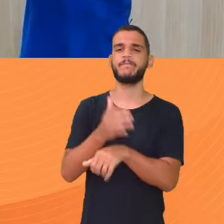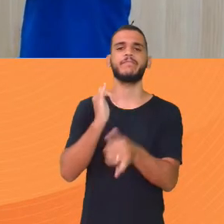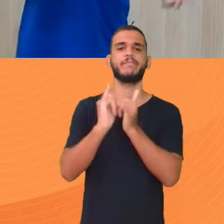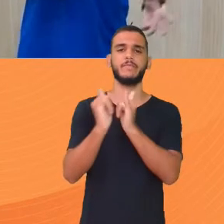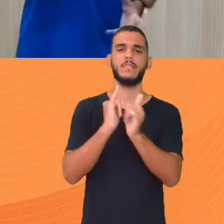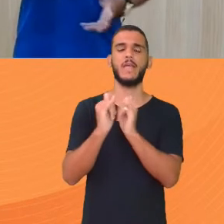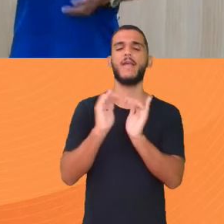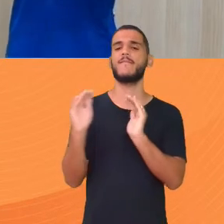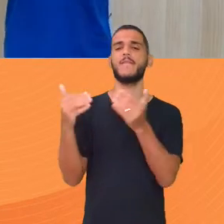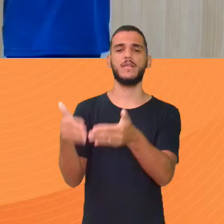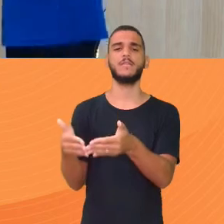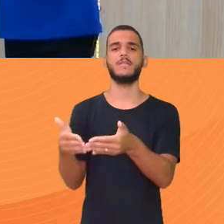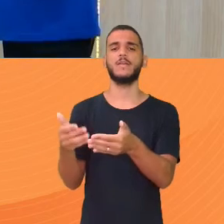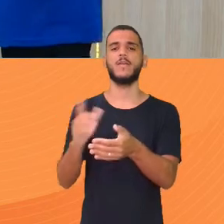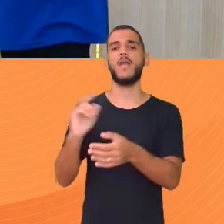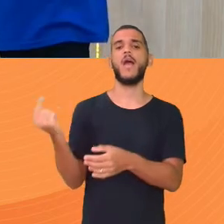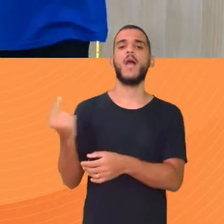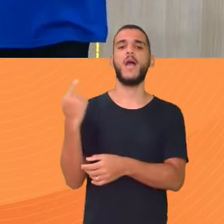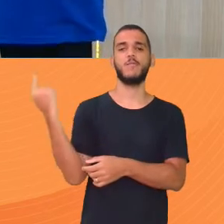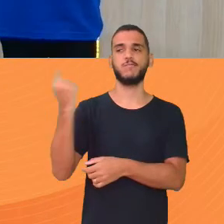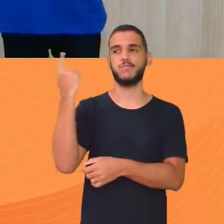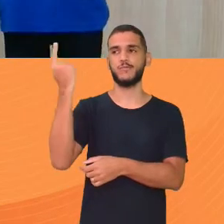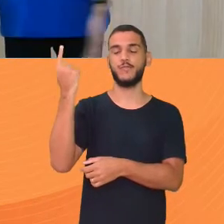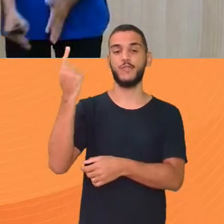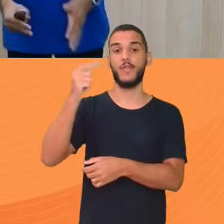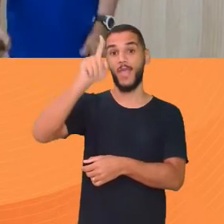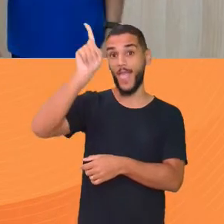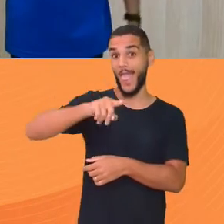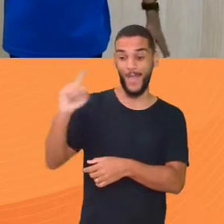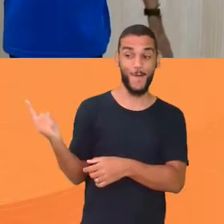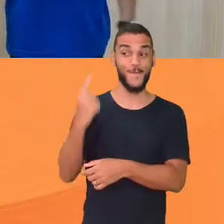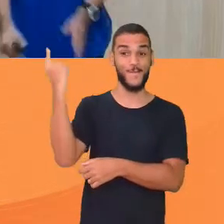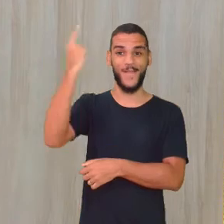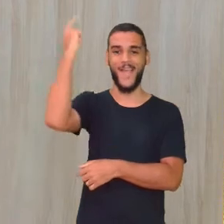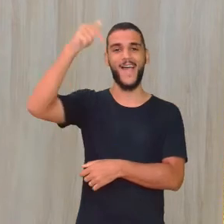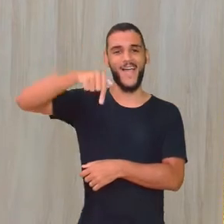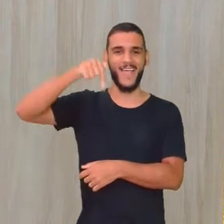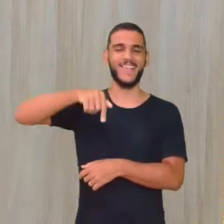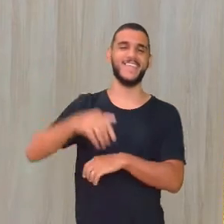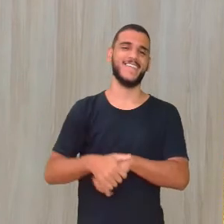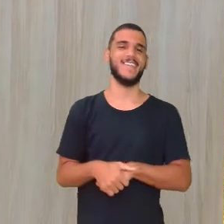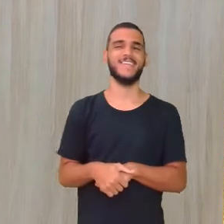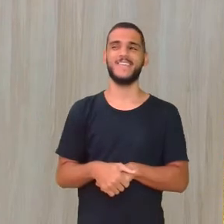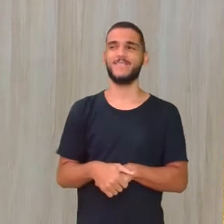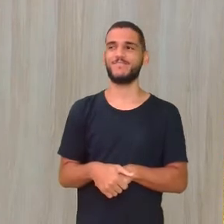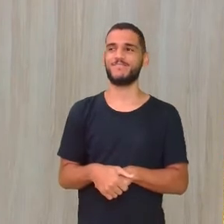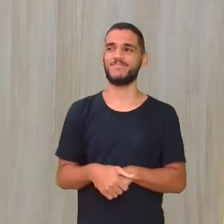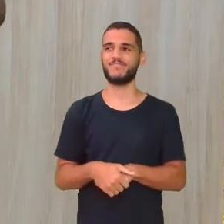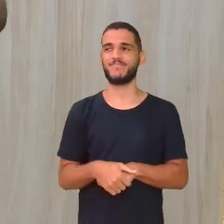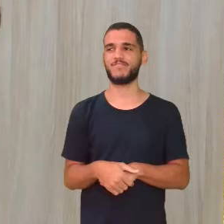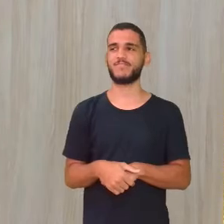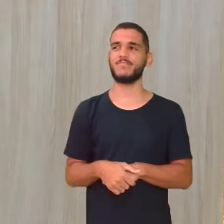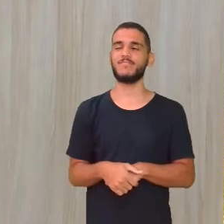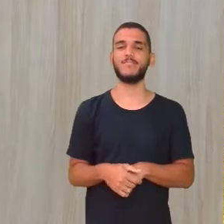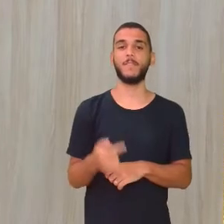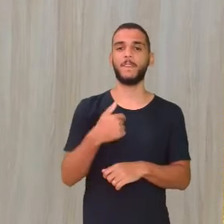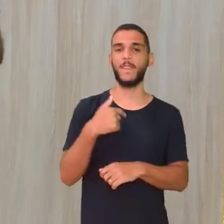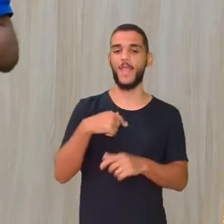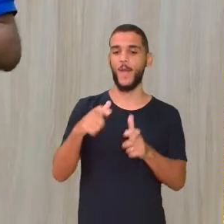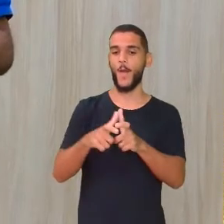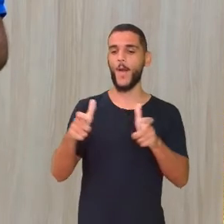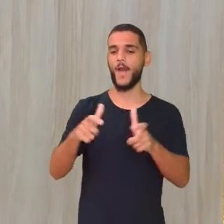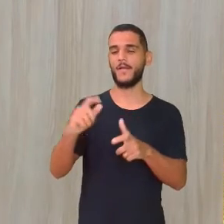específico Aquilo ali A minha altura Que o Ricardinho é o maior Daquilo do Grande Recife Olha o tamanho do cabo Vou ficar grande